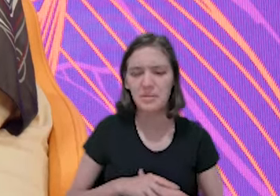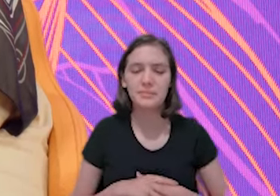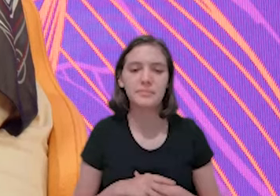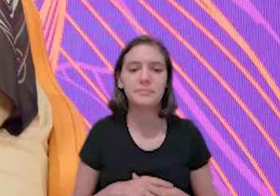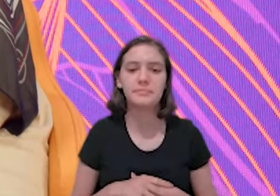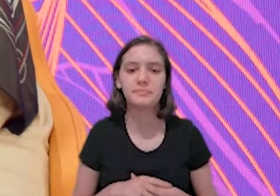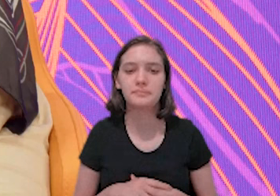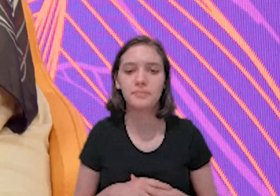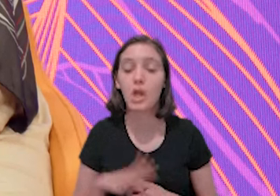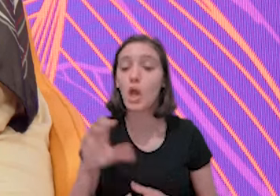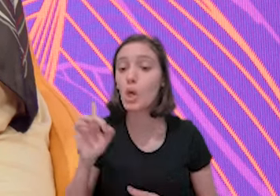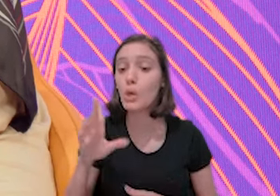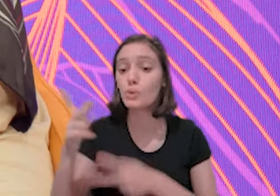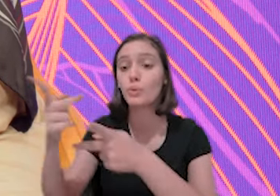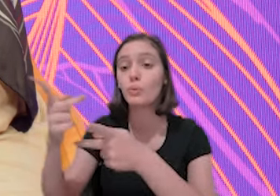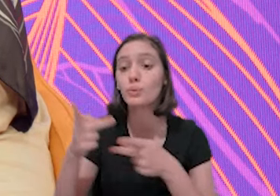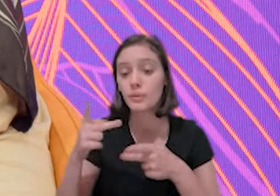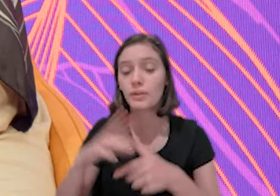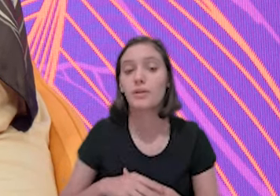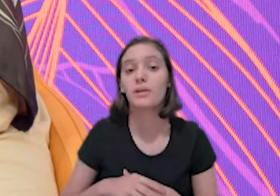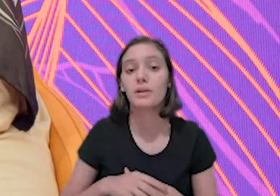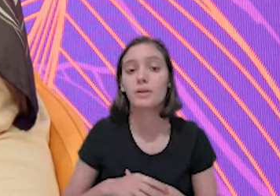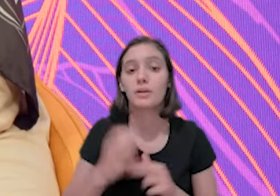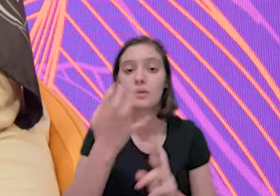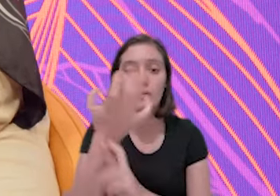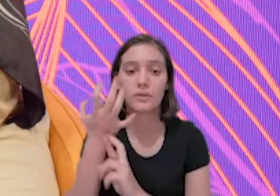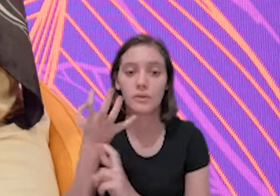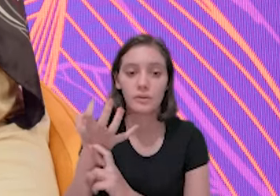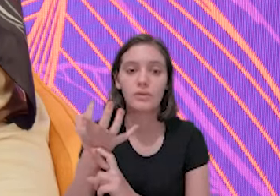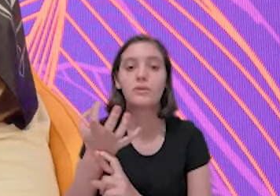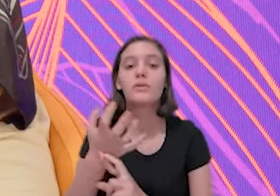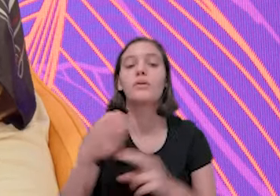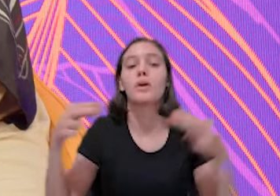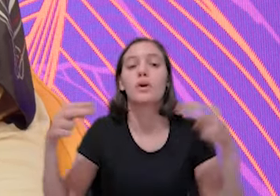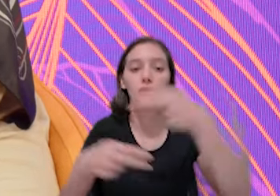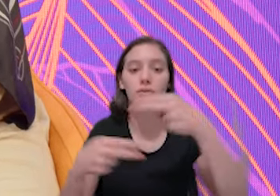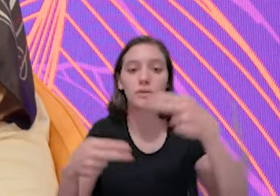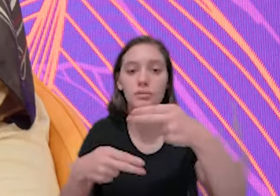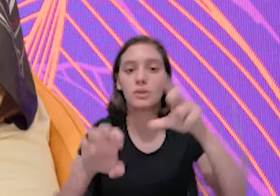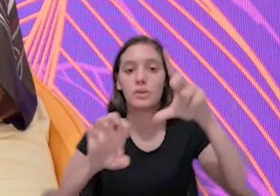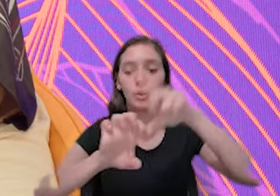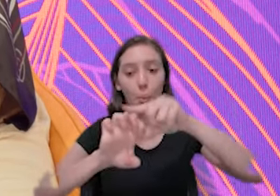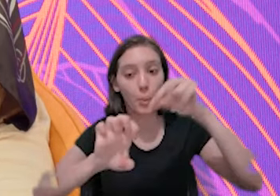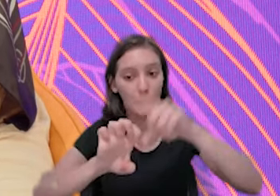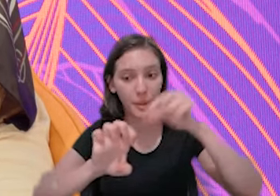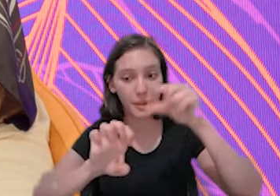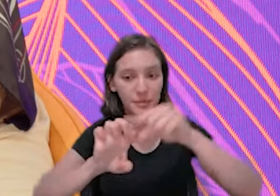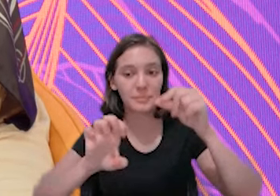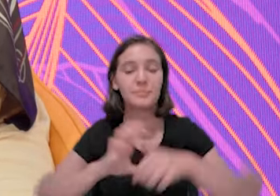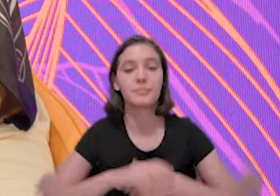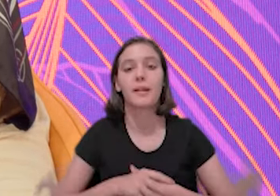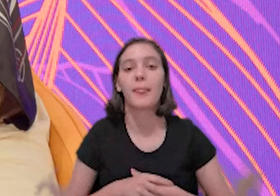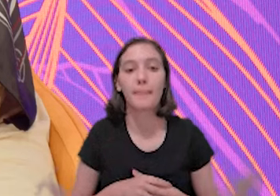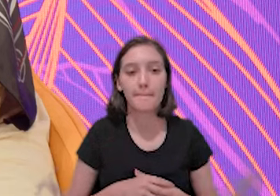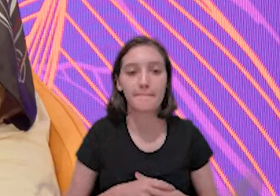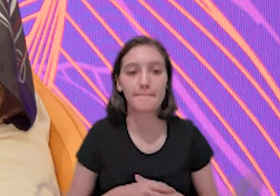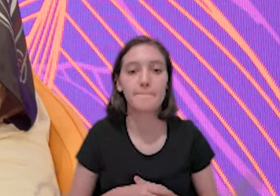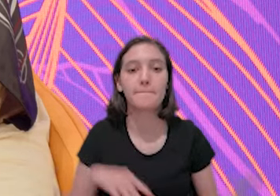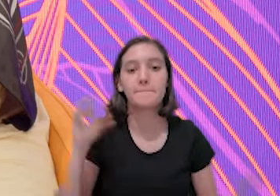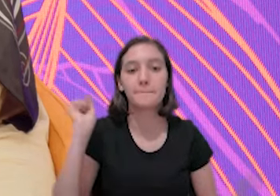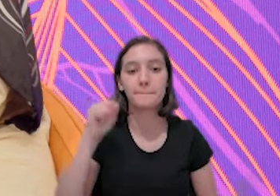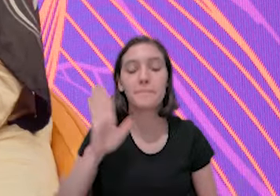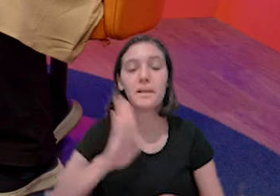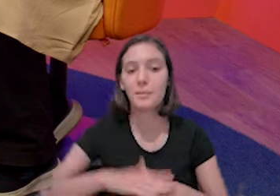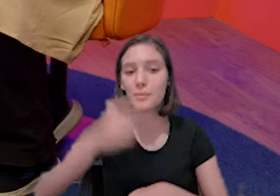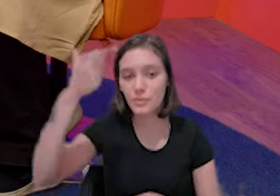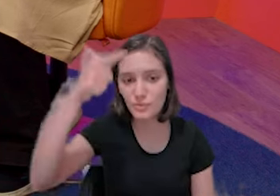CNPJ lá, a gente só visitar. Essa feira está com o SEBRAE, Feira Empreendedor. Ah,